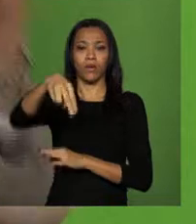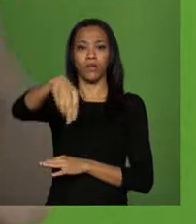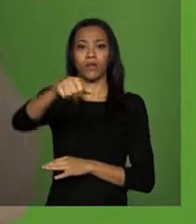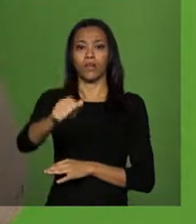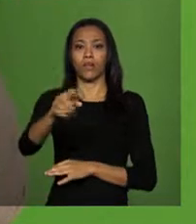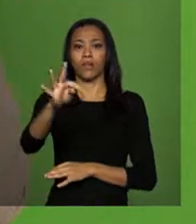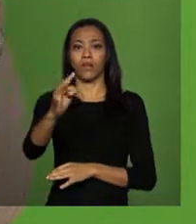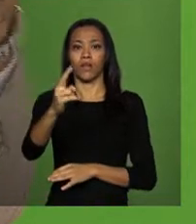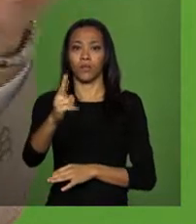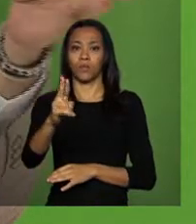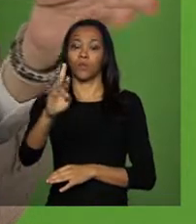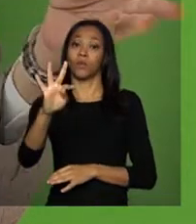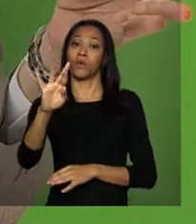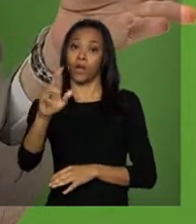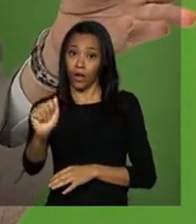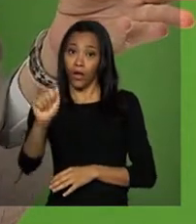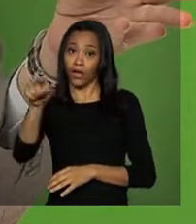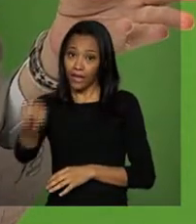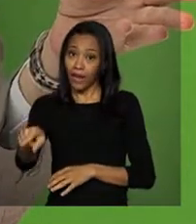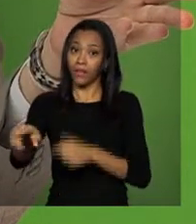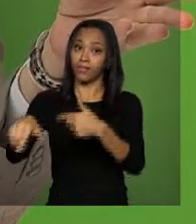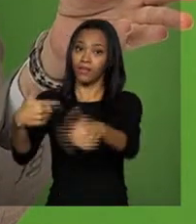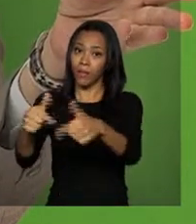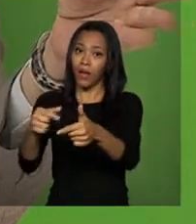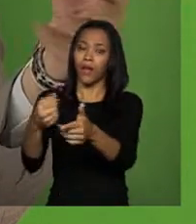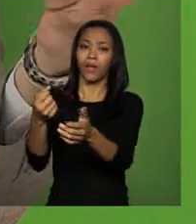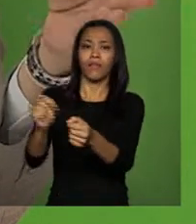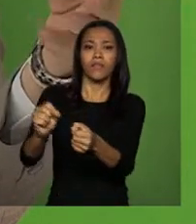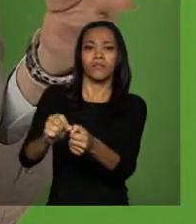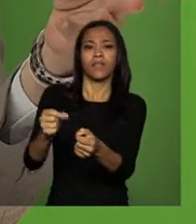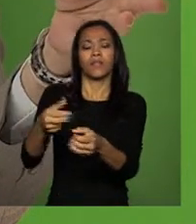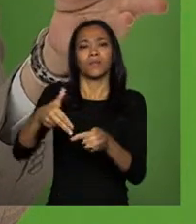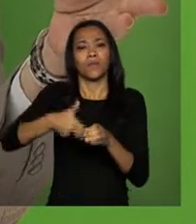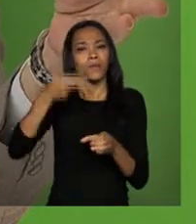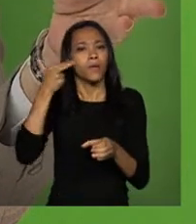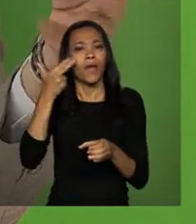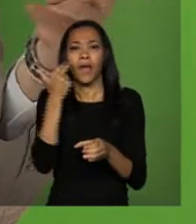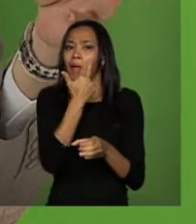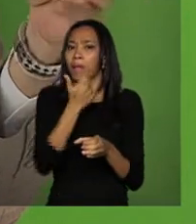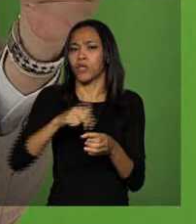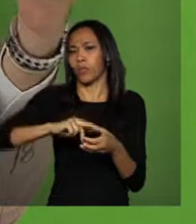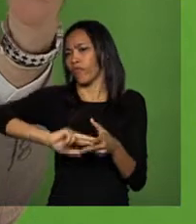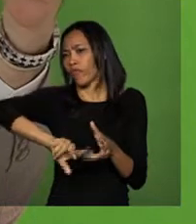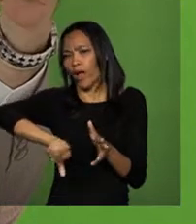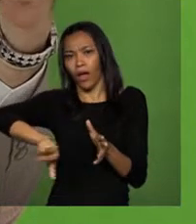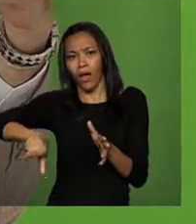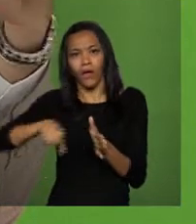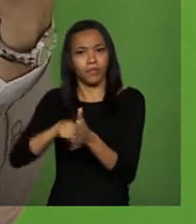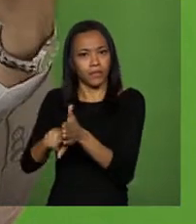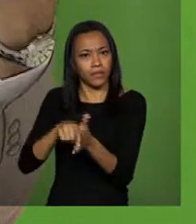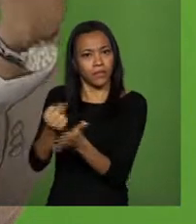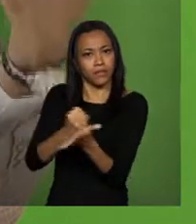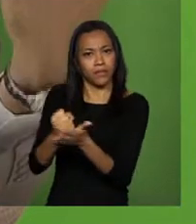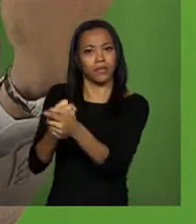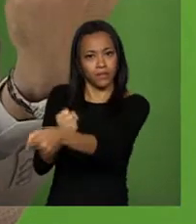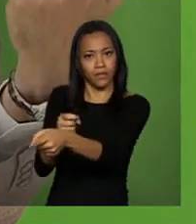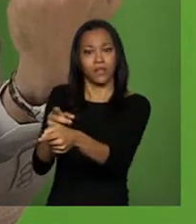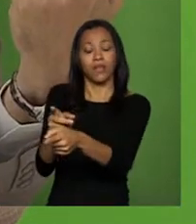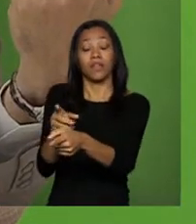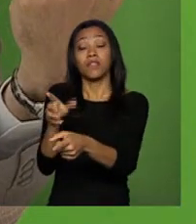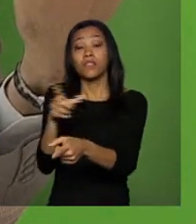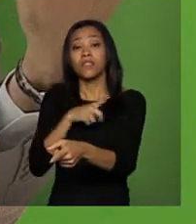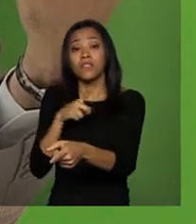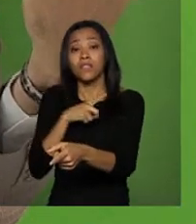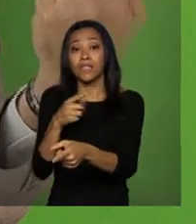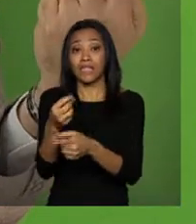empresa, que trabalha muito com a biodiversidade, o Ministério da Ciência e Tecnologia tem investimentos próximos de 300 milhões de reais,